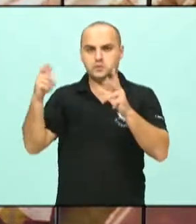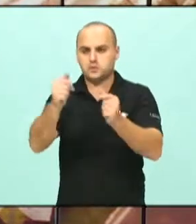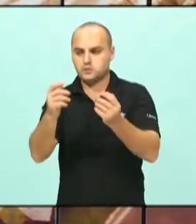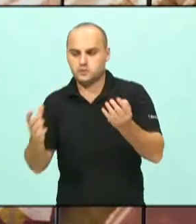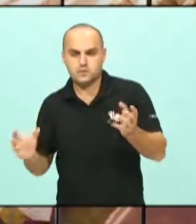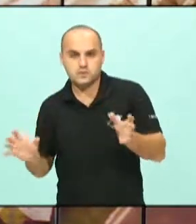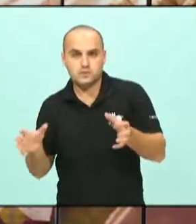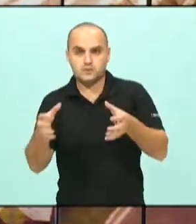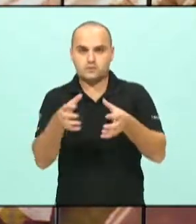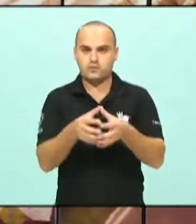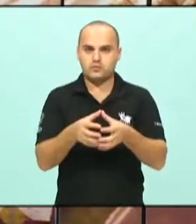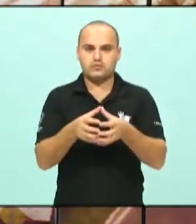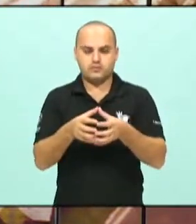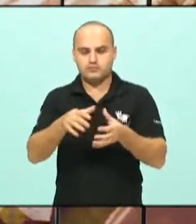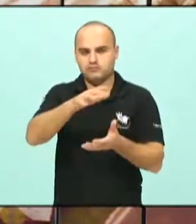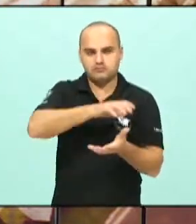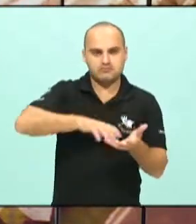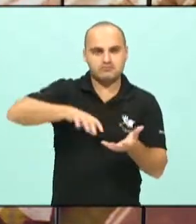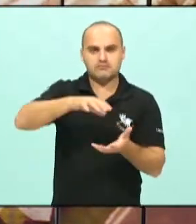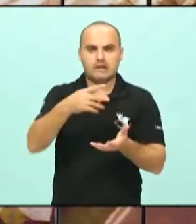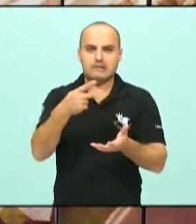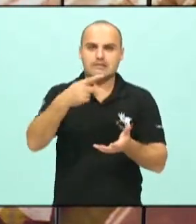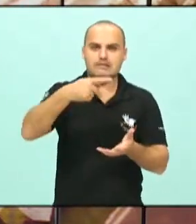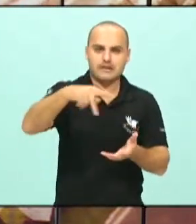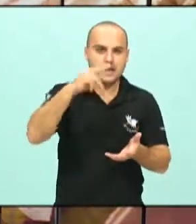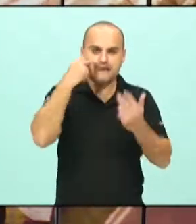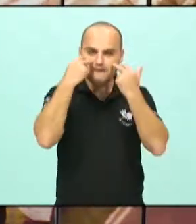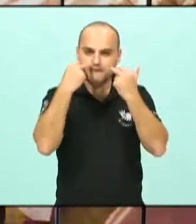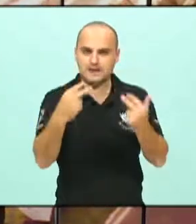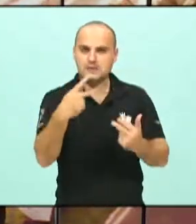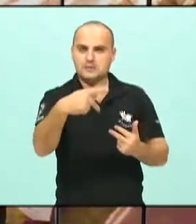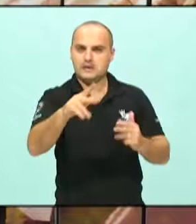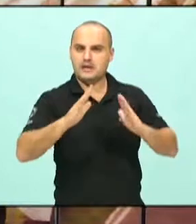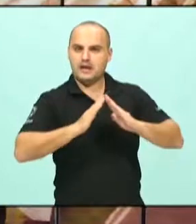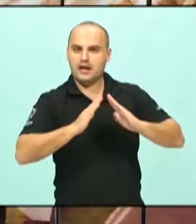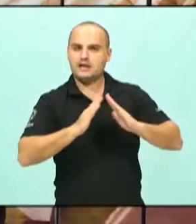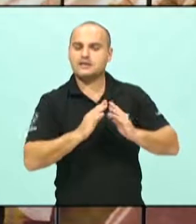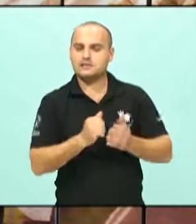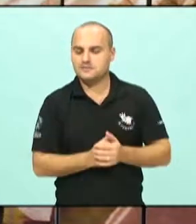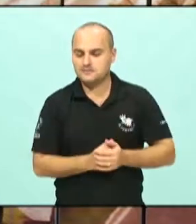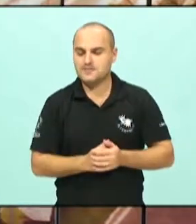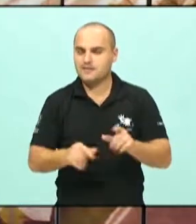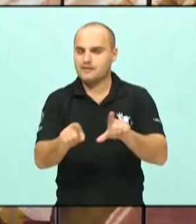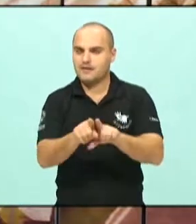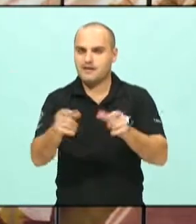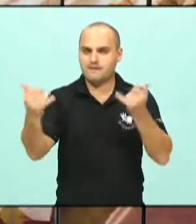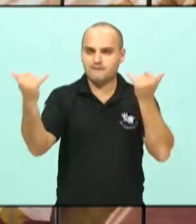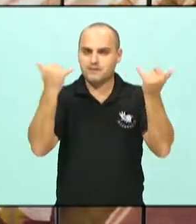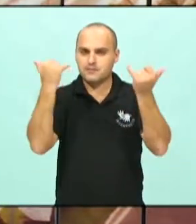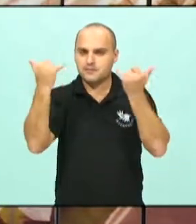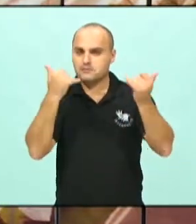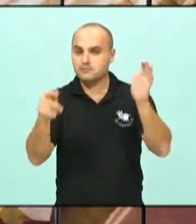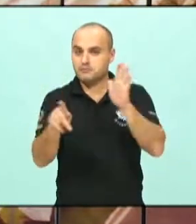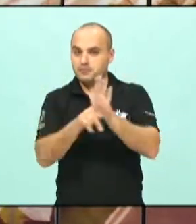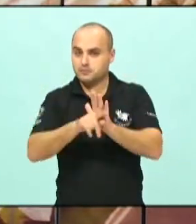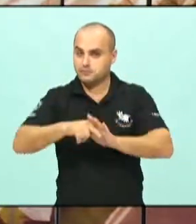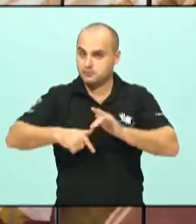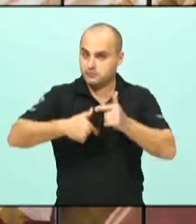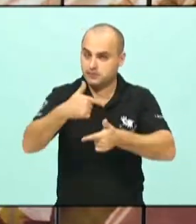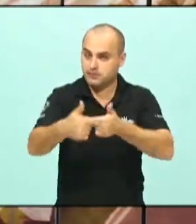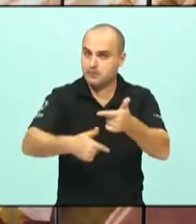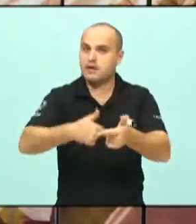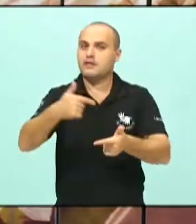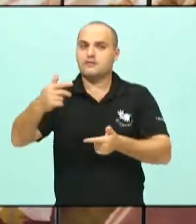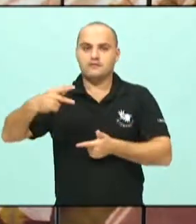Vereador adentre o seu lar. E você acompanhe as informações do trabalho parlamentar dos nossos